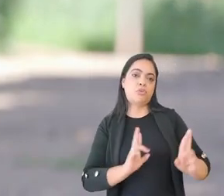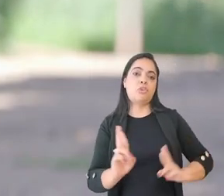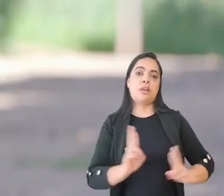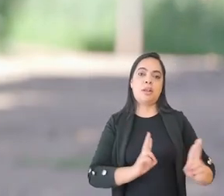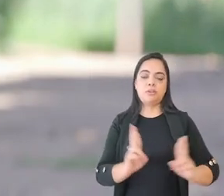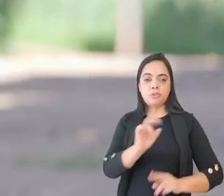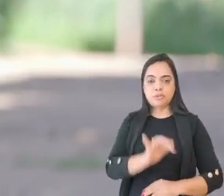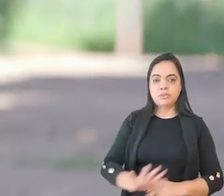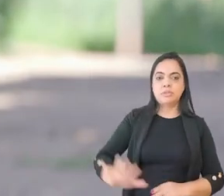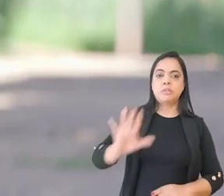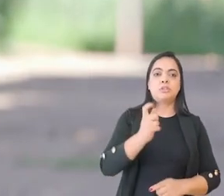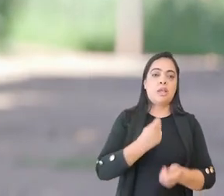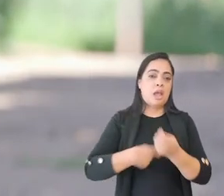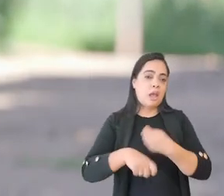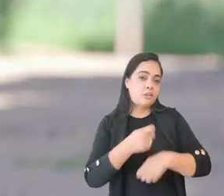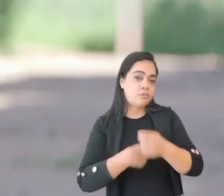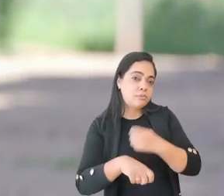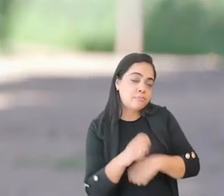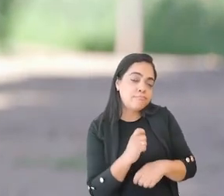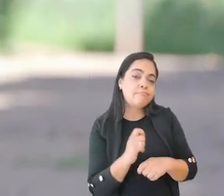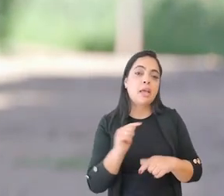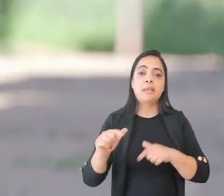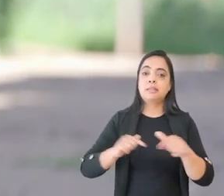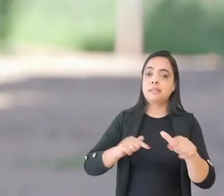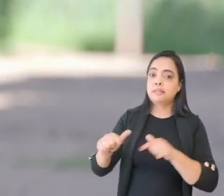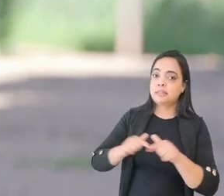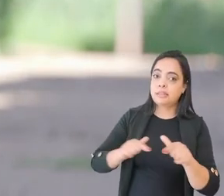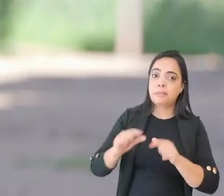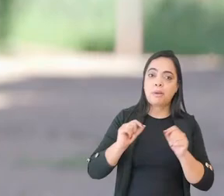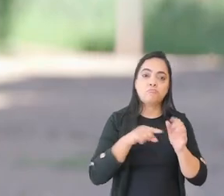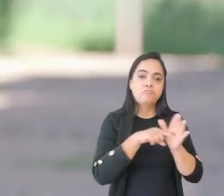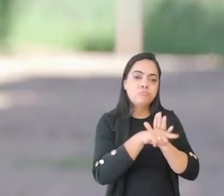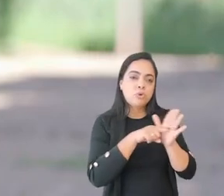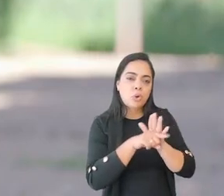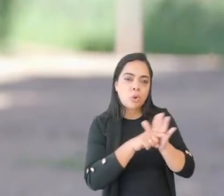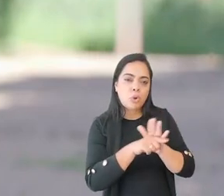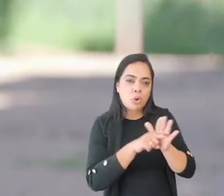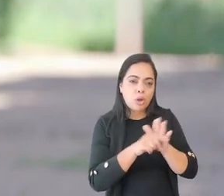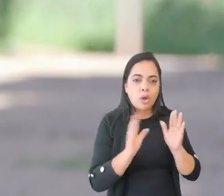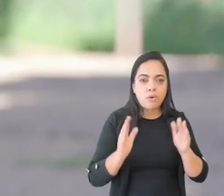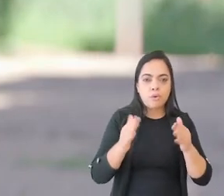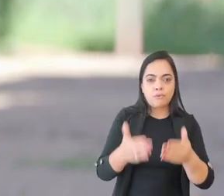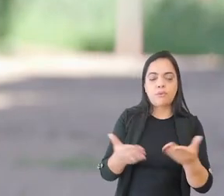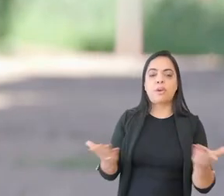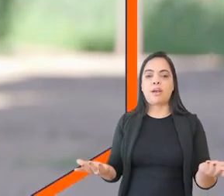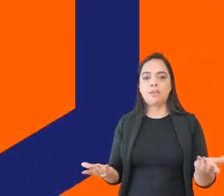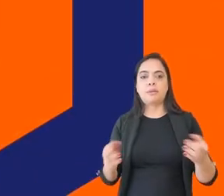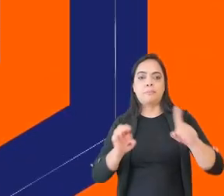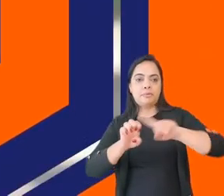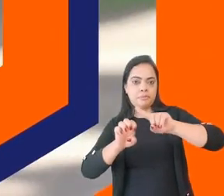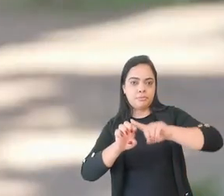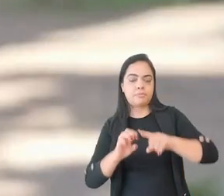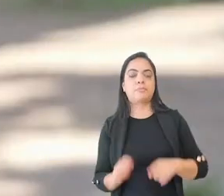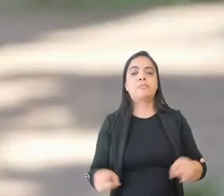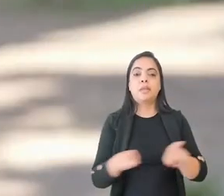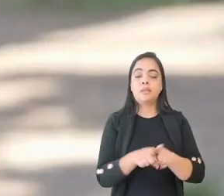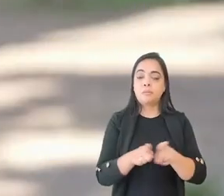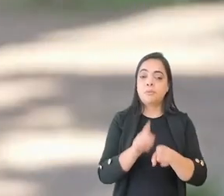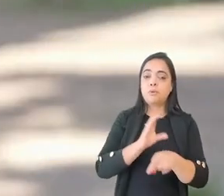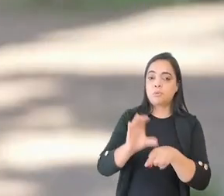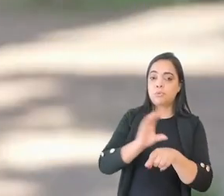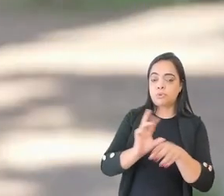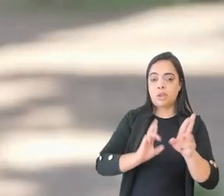Internacionais e Administração, prestando serviços de consultorias especializadas para empreendedores. O curso de Relações